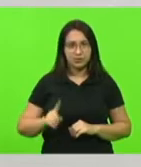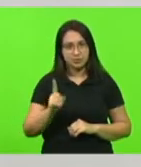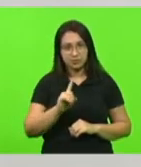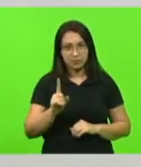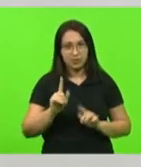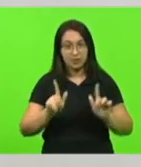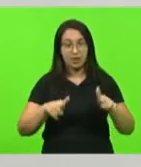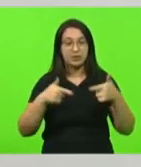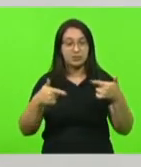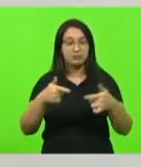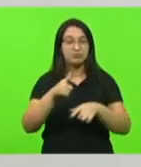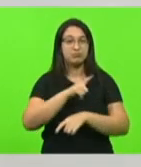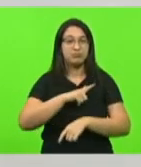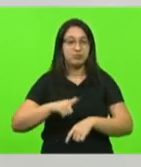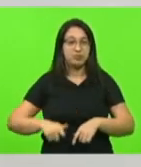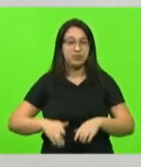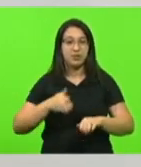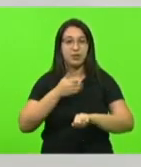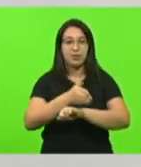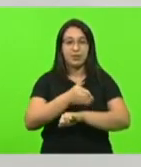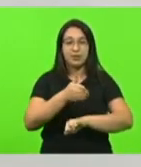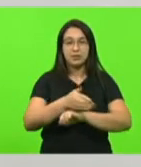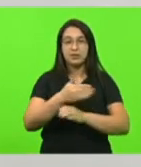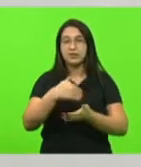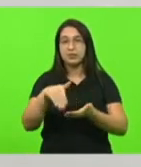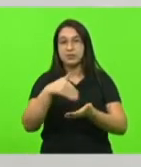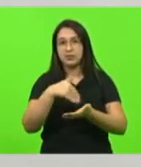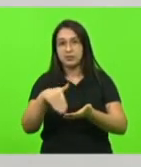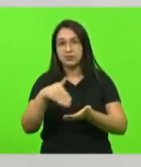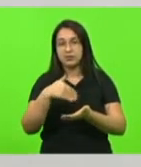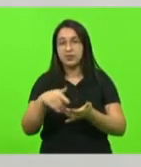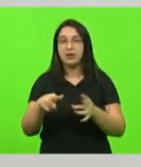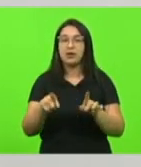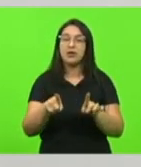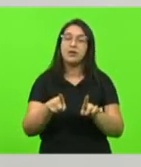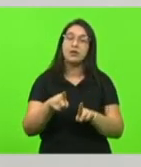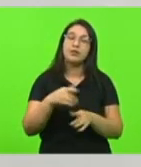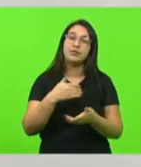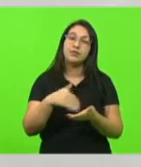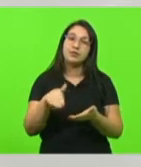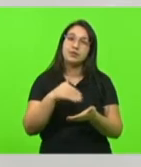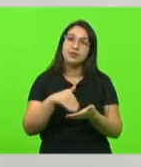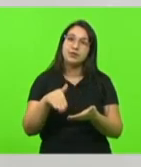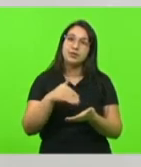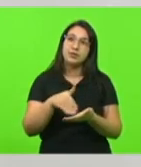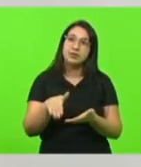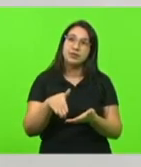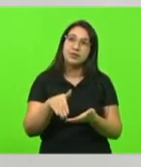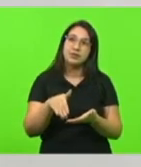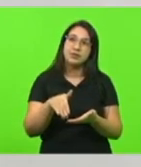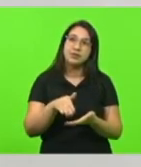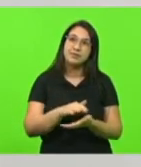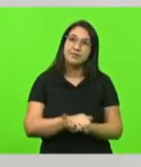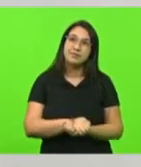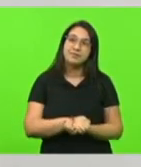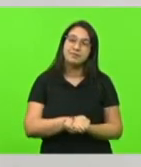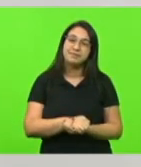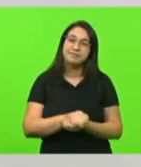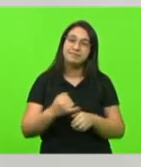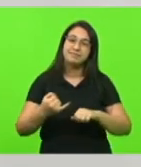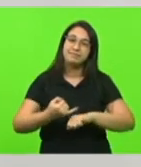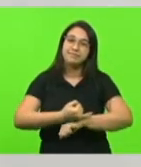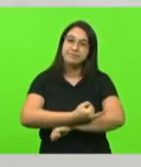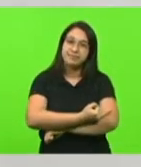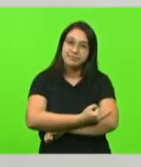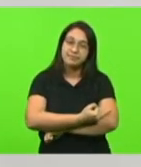e com a participação dos secretários tanto o secretário da infraestrutura